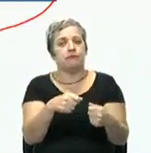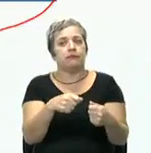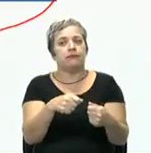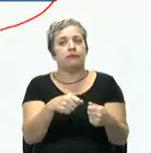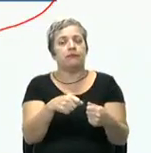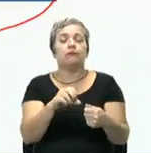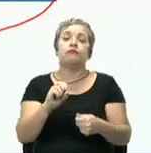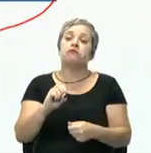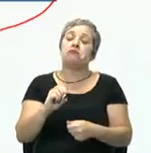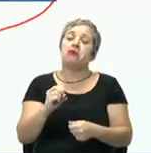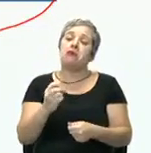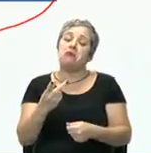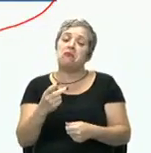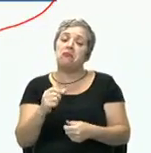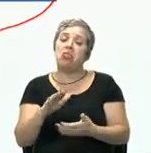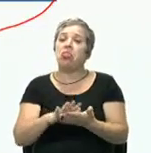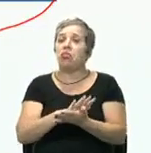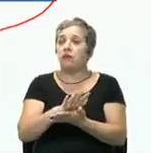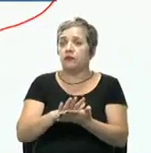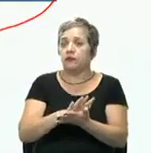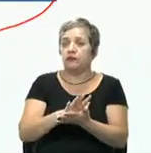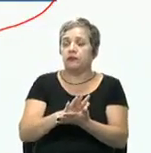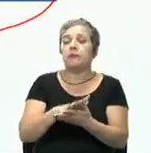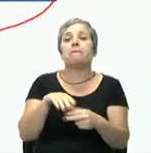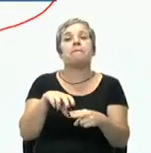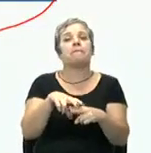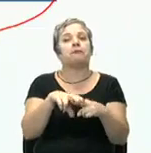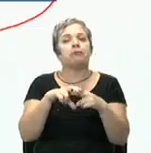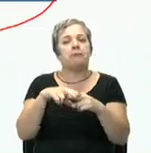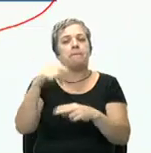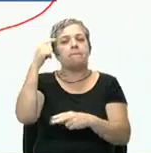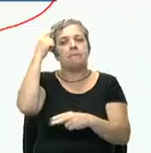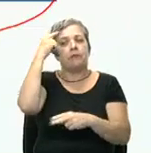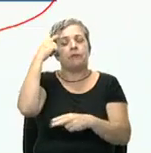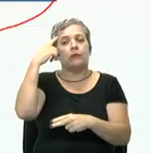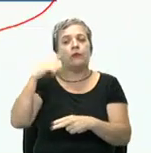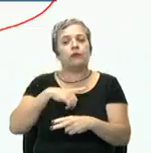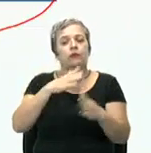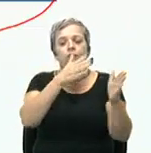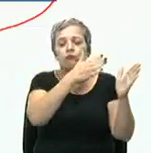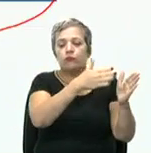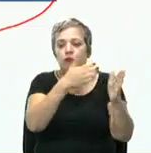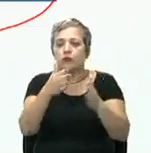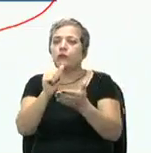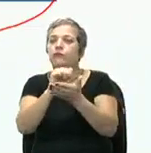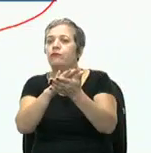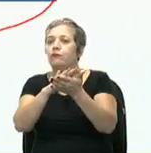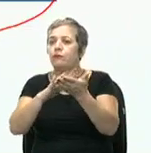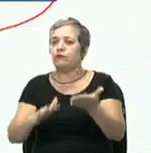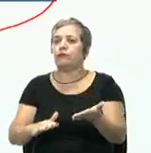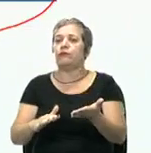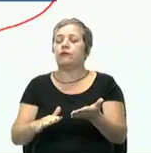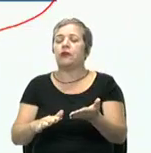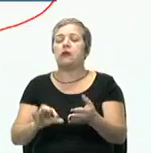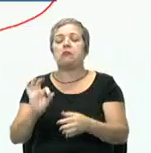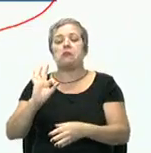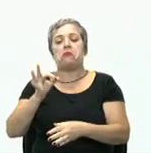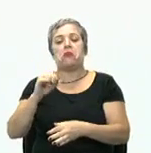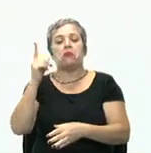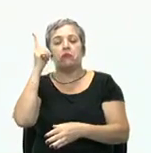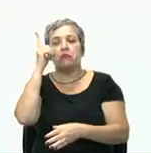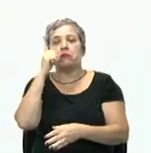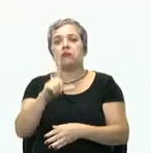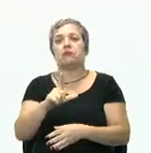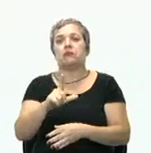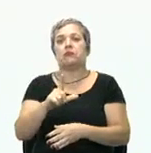Ou será que não? E por isso, quando eu penso nisso, eu tenho uma sequência de atividades para realmente conseguir